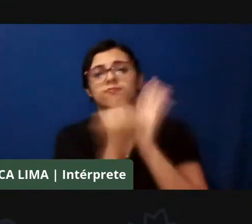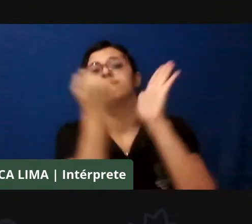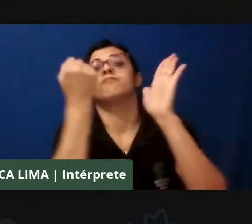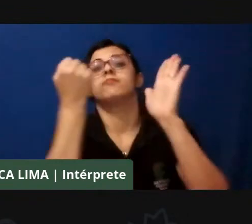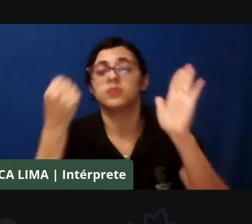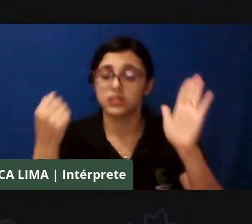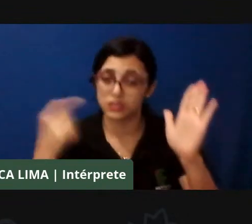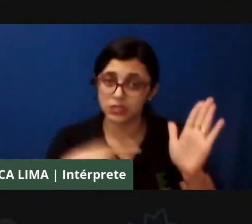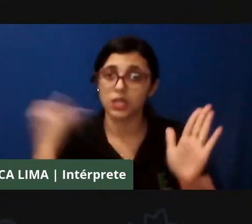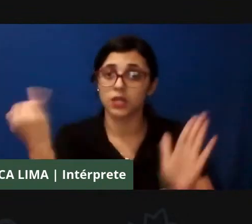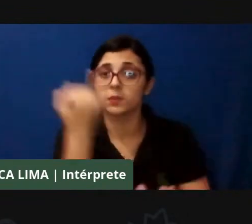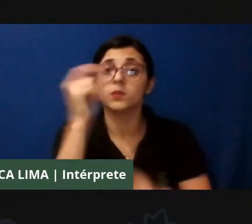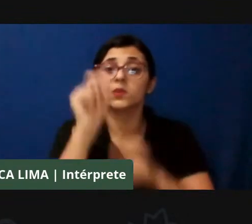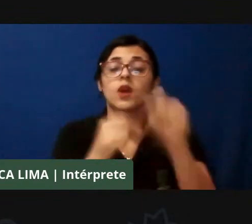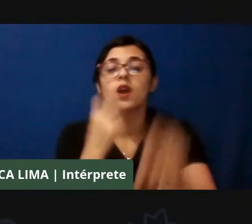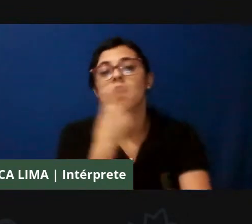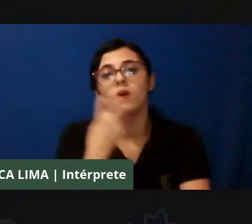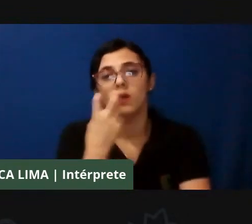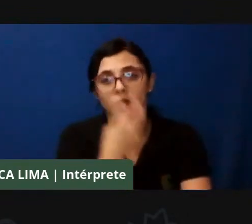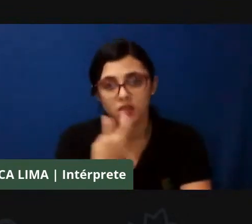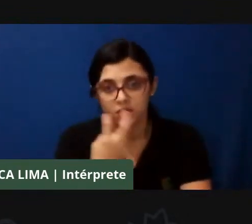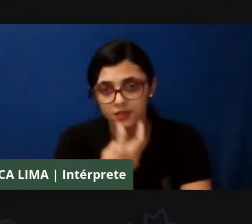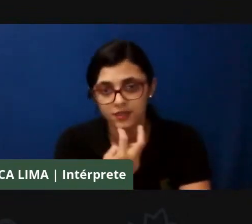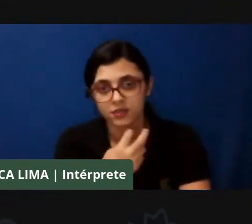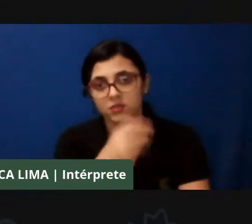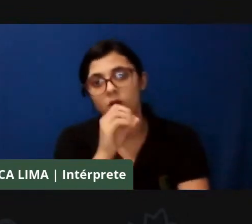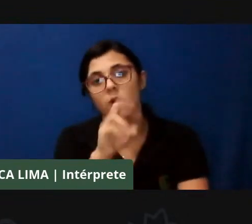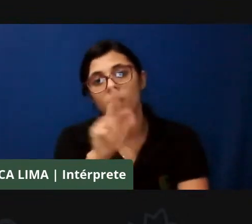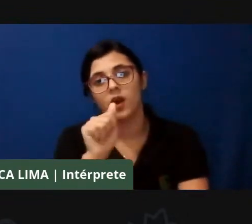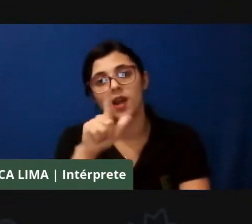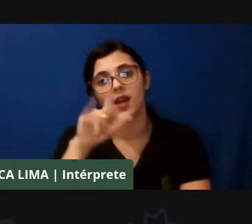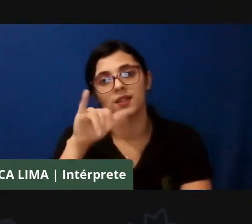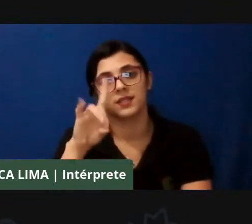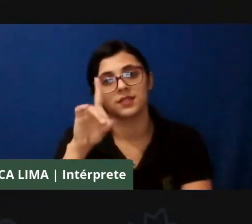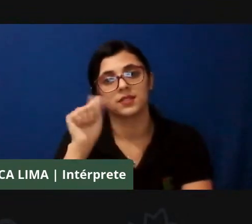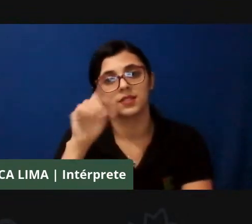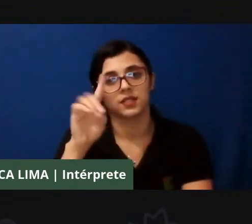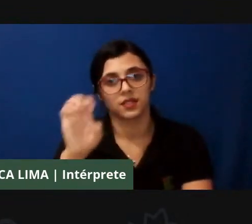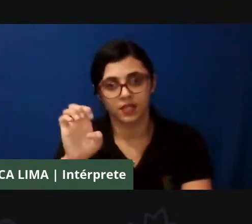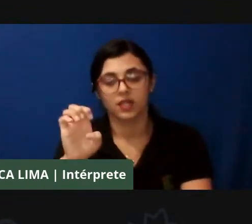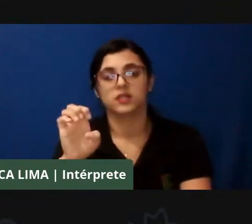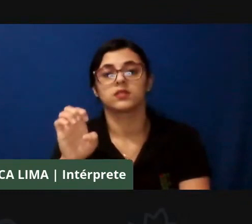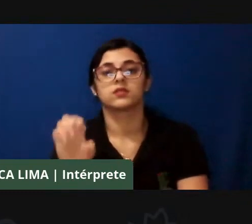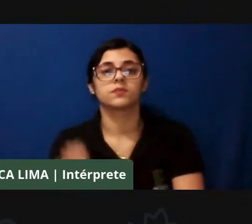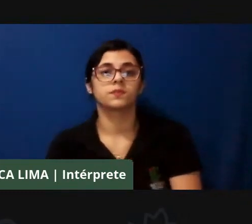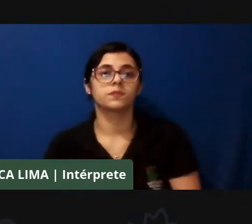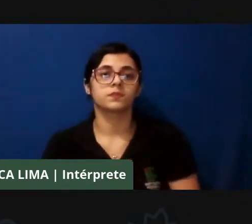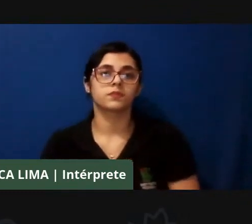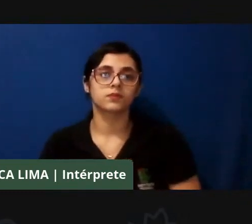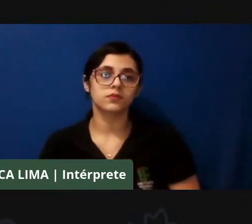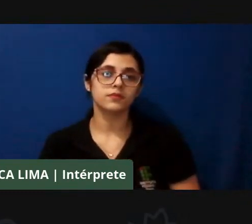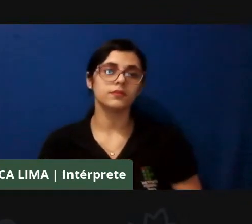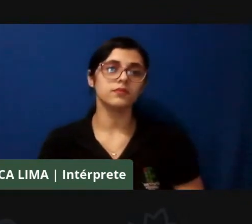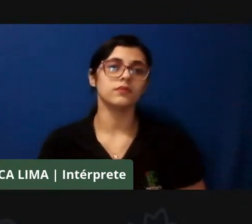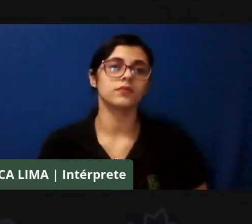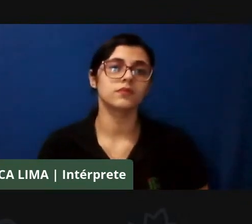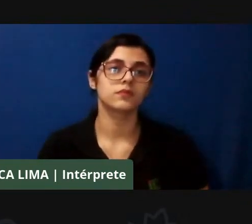ela é, assim, o nosso, né, o nosso grande